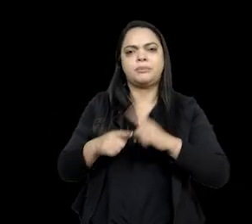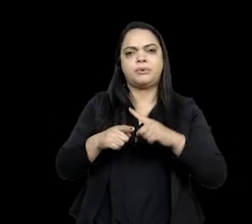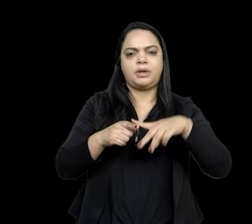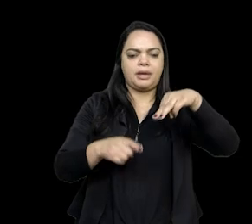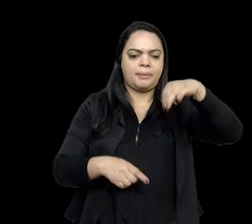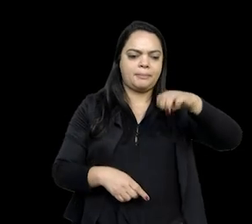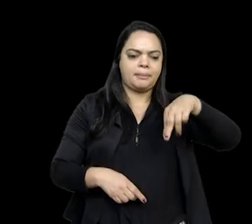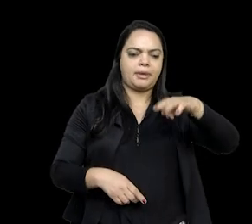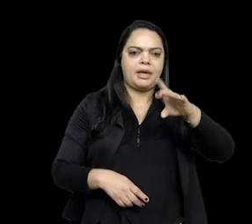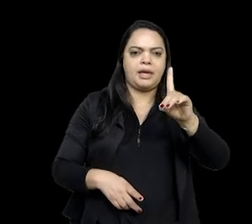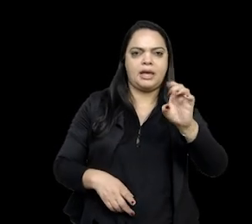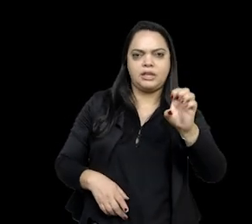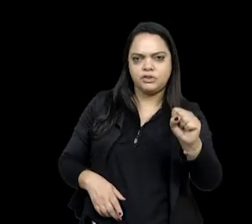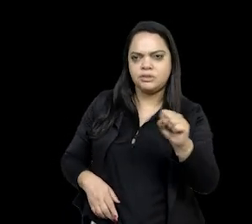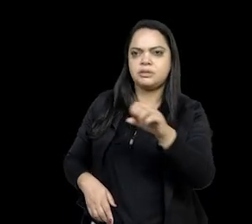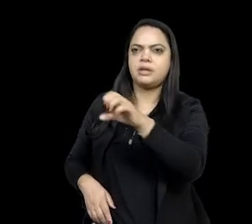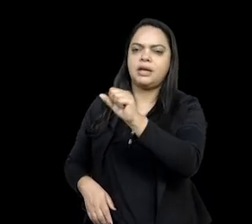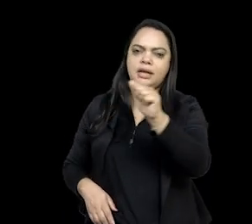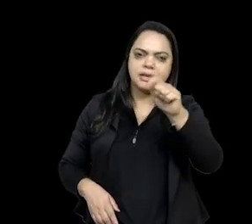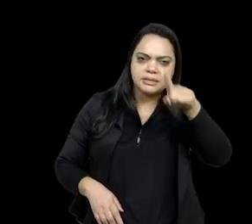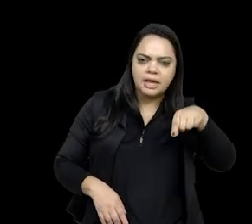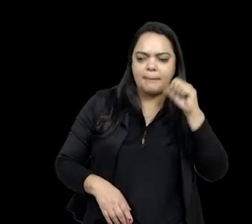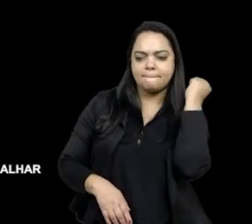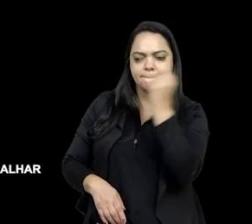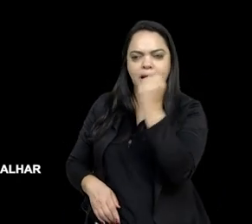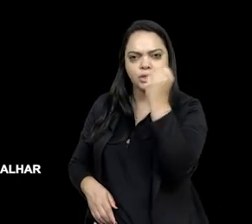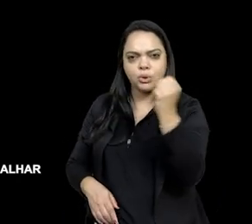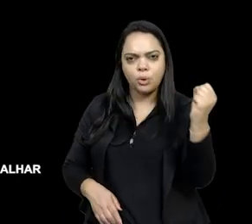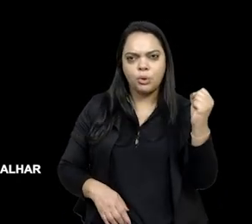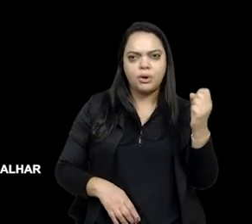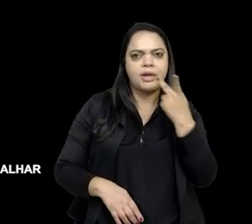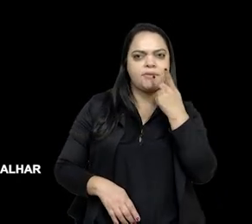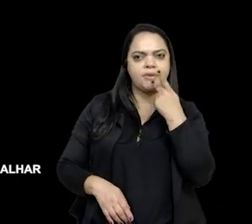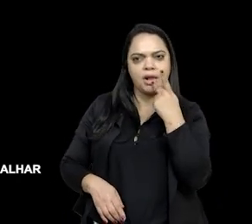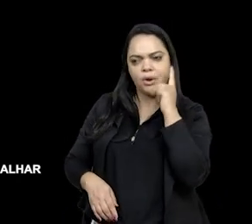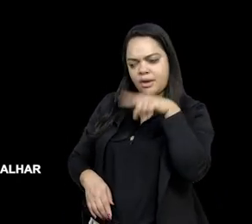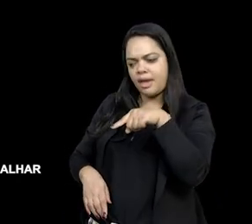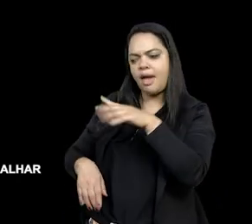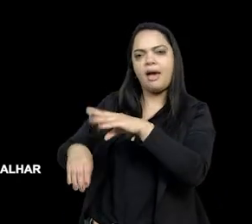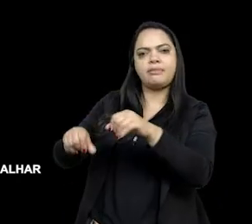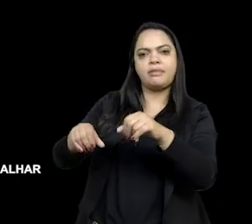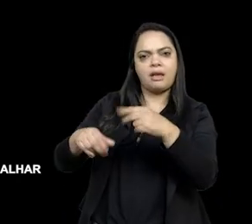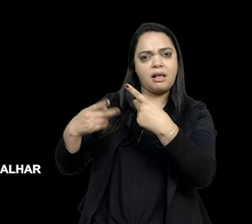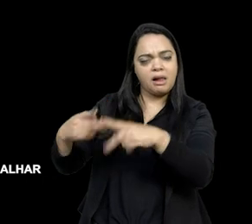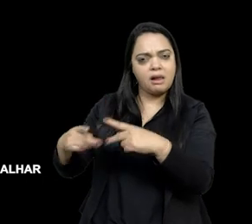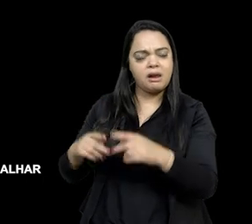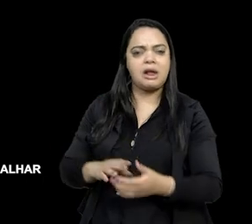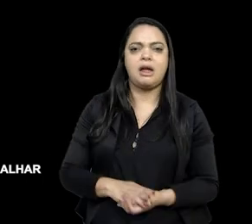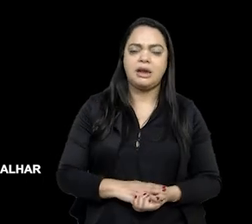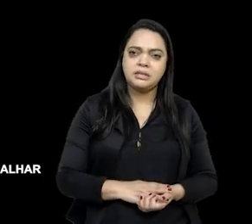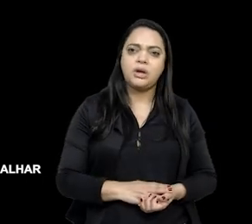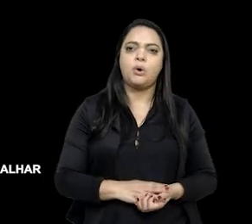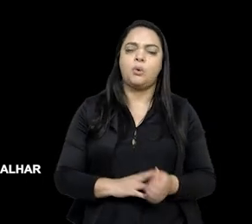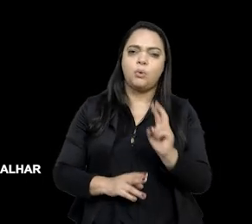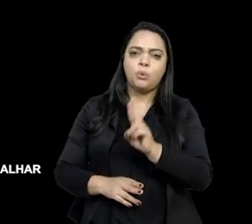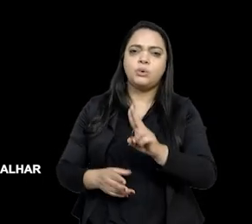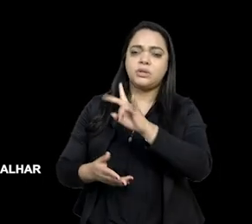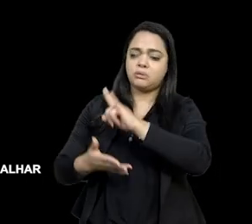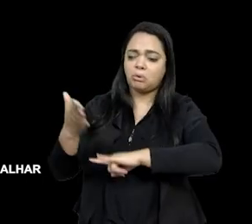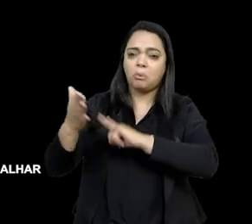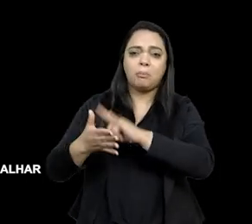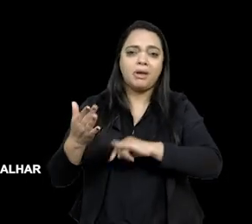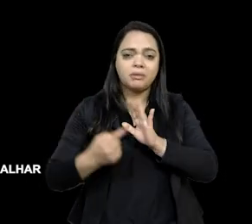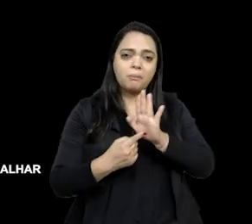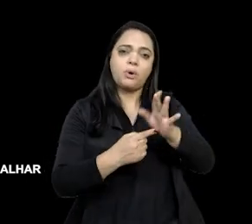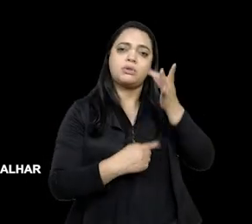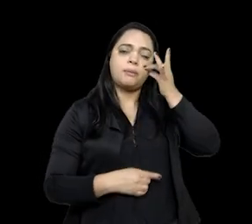XVI exterminou eles e estava falando que era naquela terra. Então, eles usam o documento oficial questionando esse documento e mostrando a violência. Então,